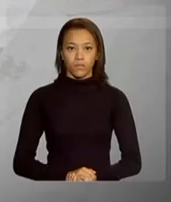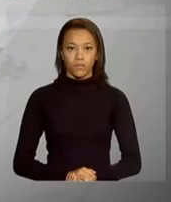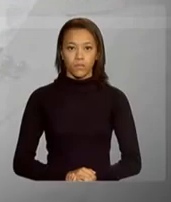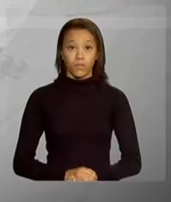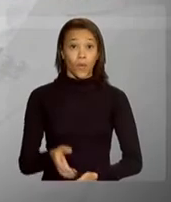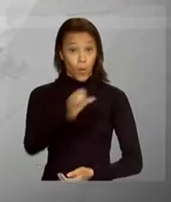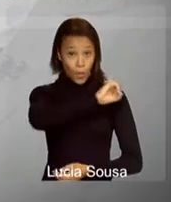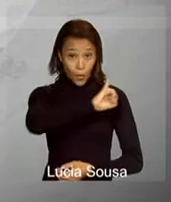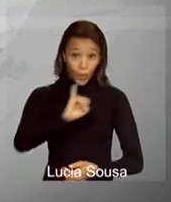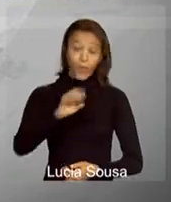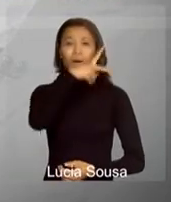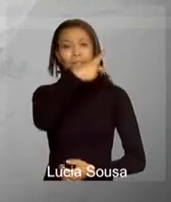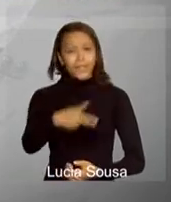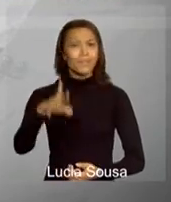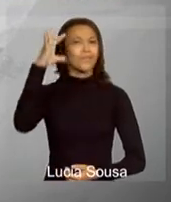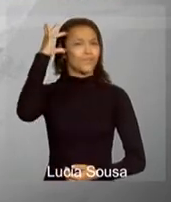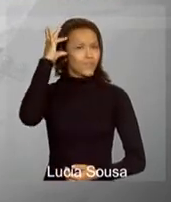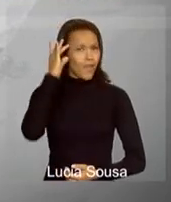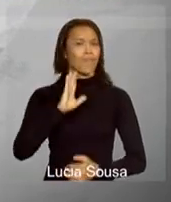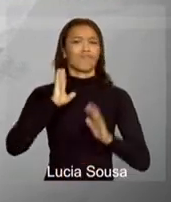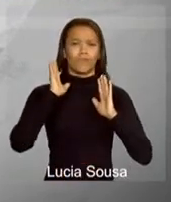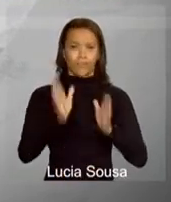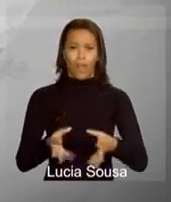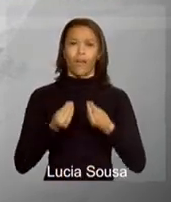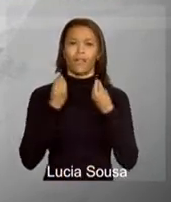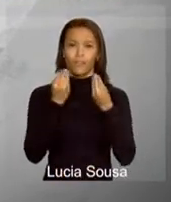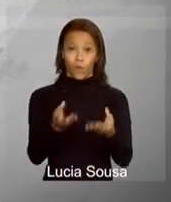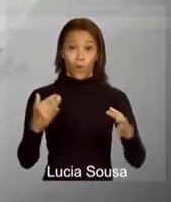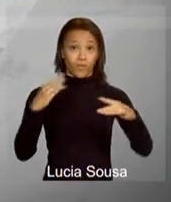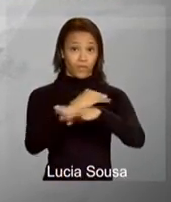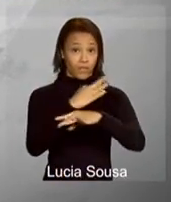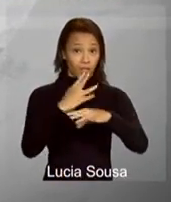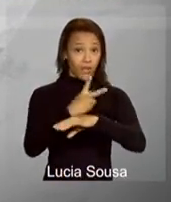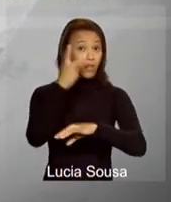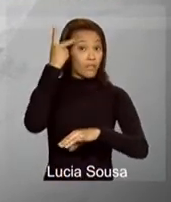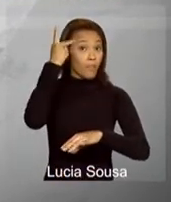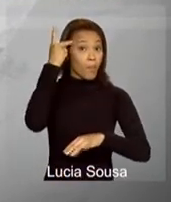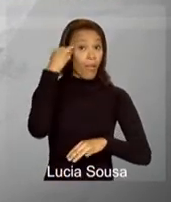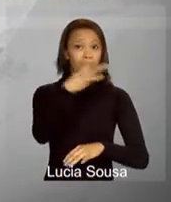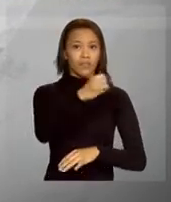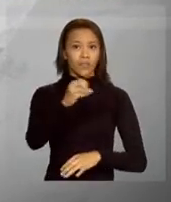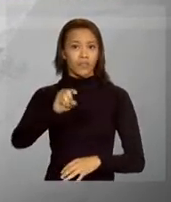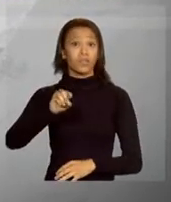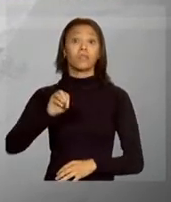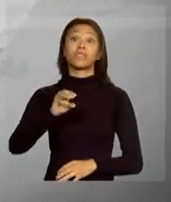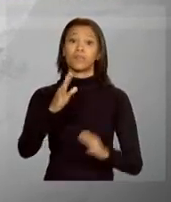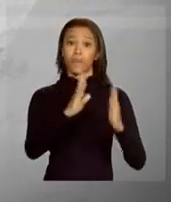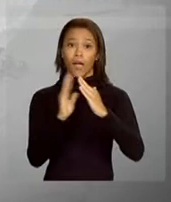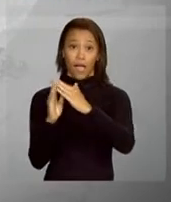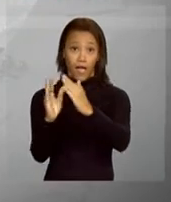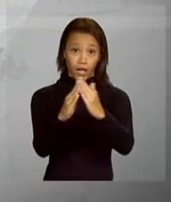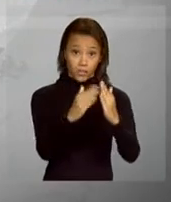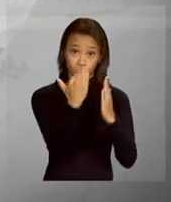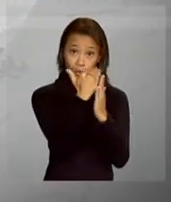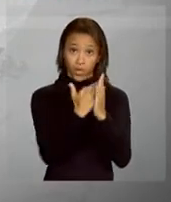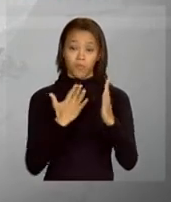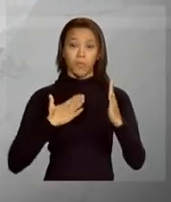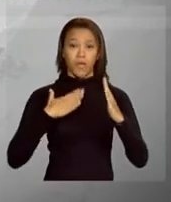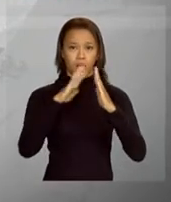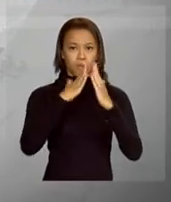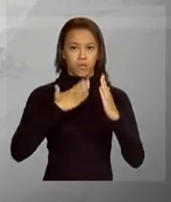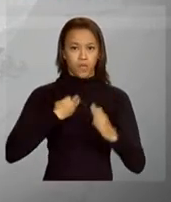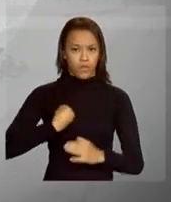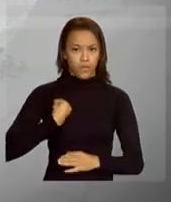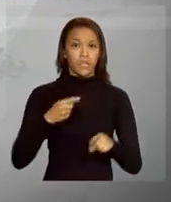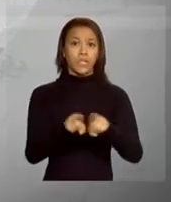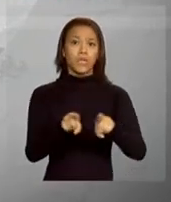Olá, a presidenta Dilma Rousseff entregou à cidade de São Paulo 300 unidades habitacionais do programa Minha Casa